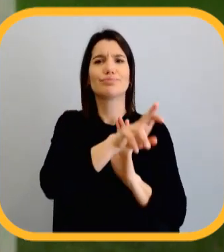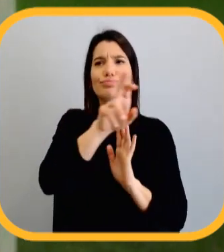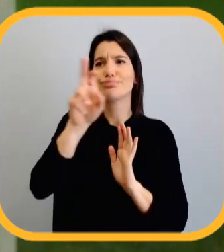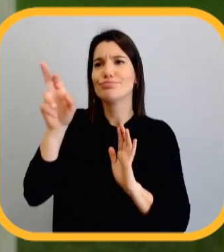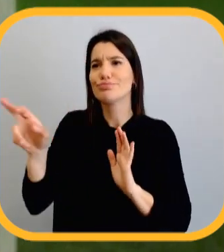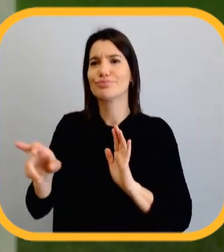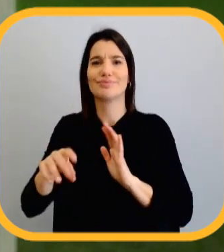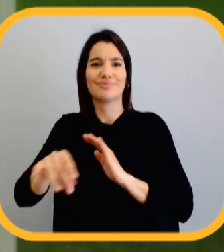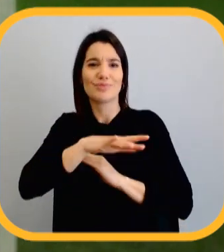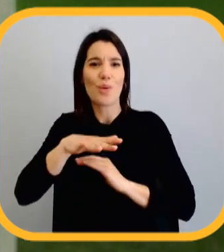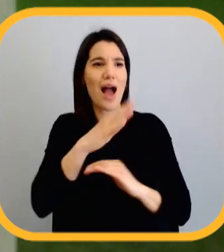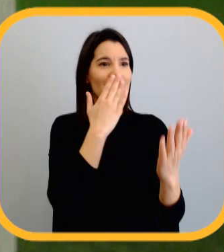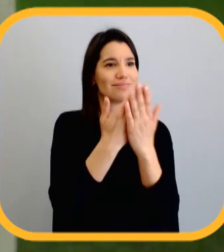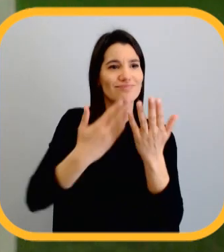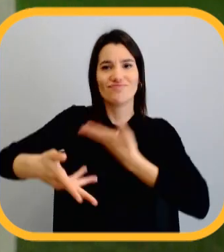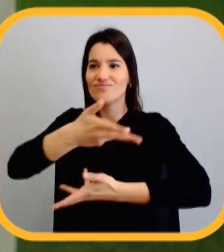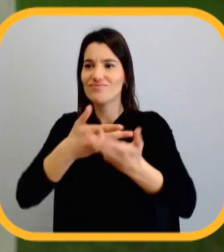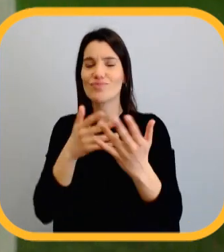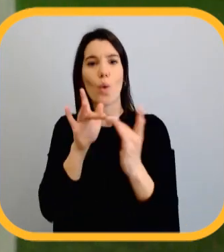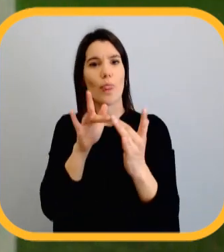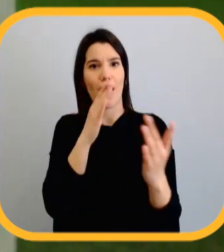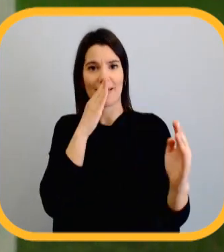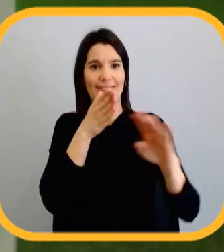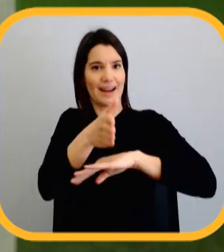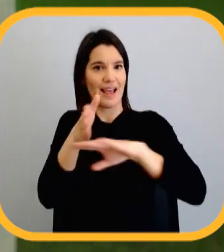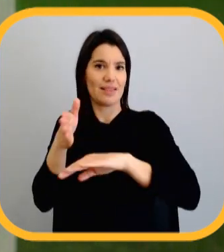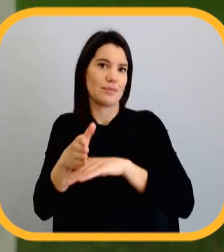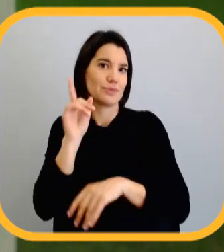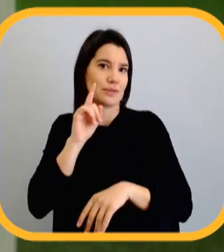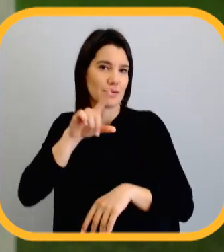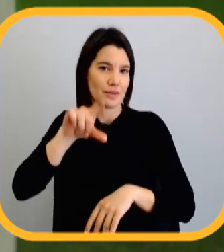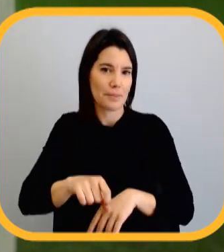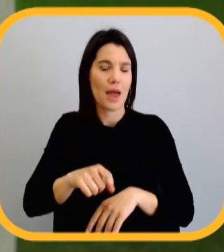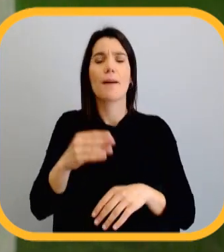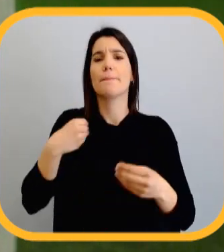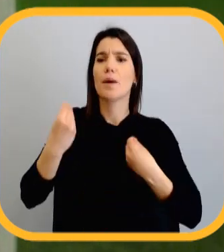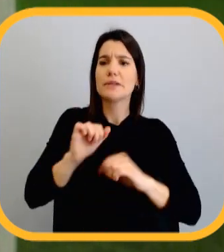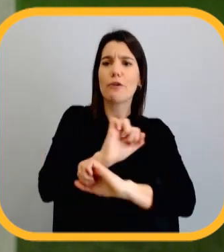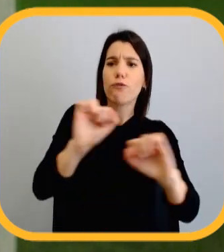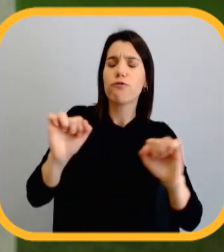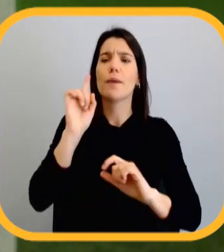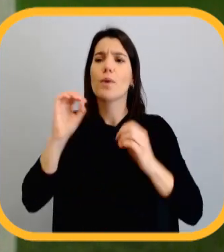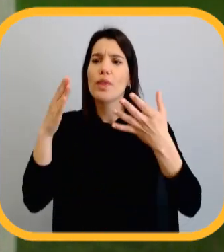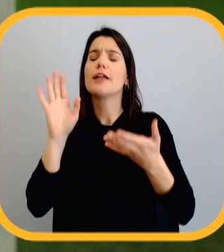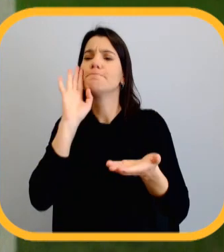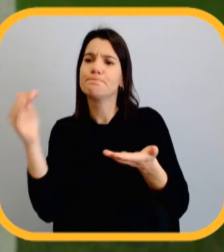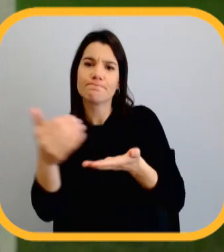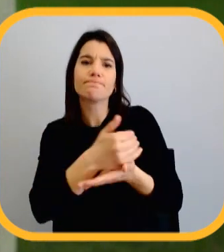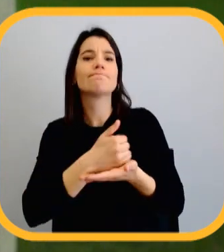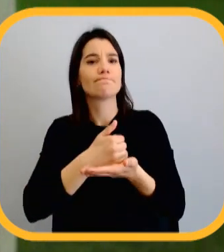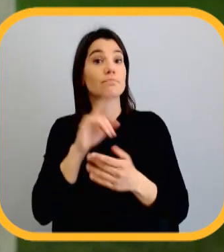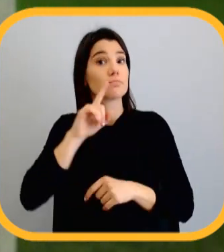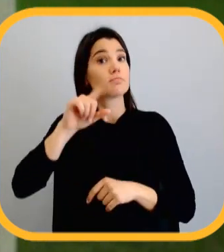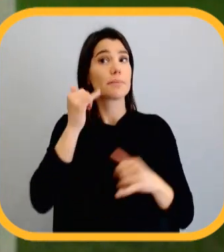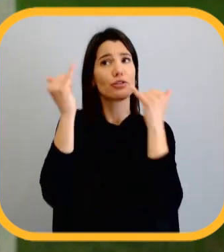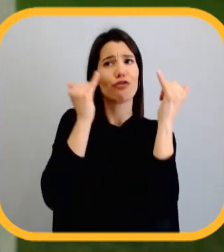porta ou em eventos locais, é importante para os candidatos se relacionarem diretamente com os eleitores e entenderem as suas preocupações e prioridades.